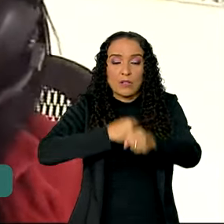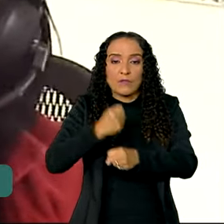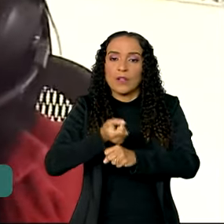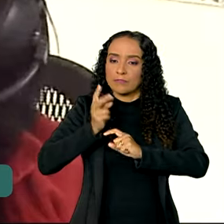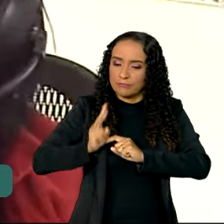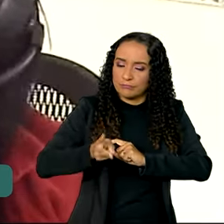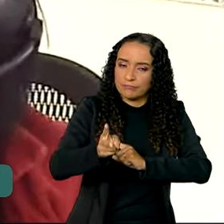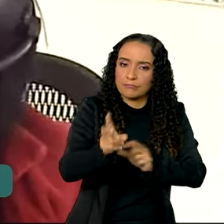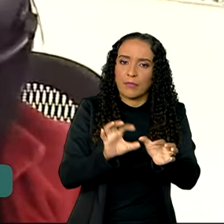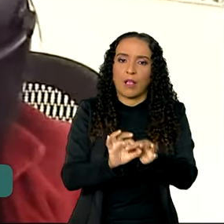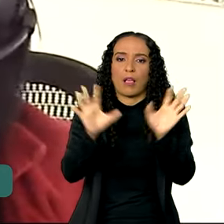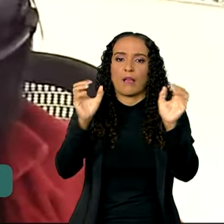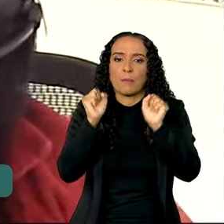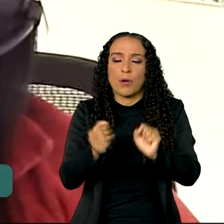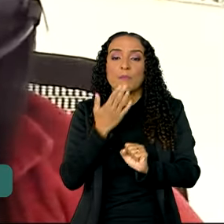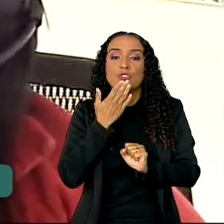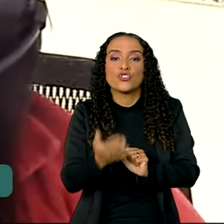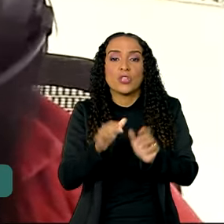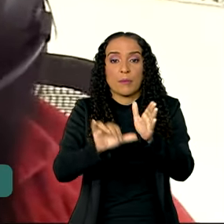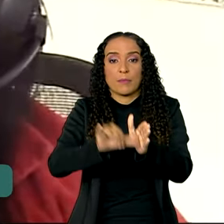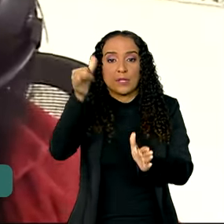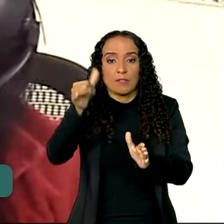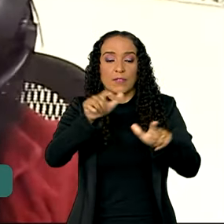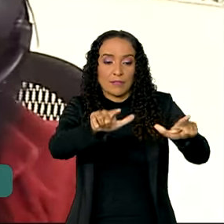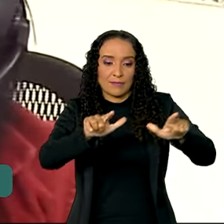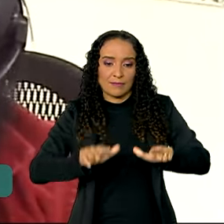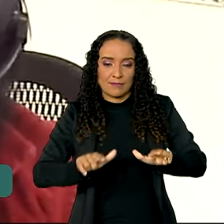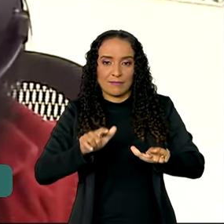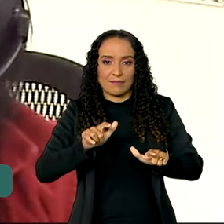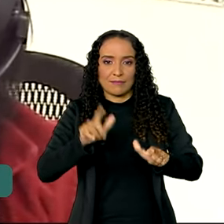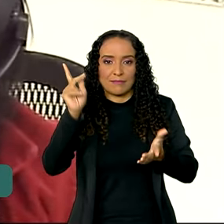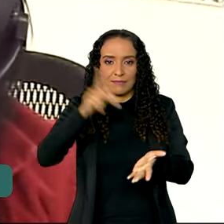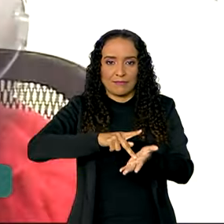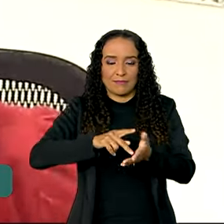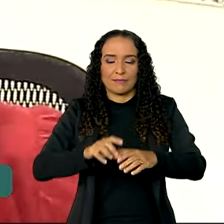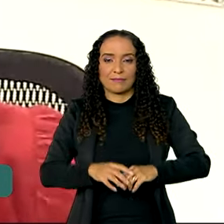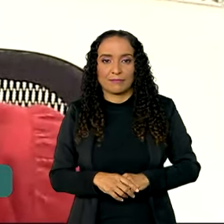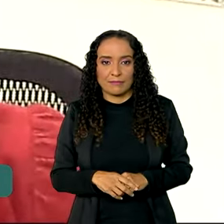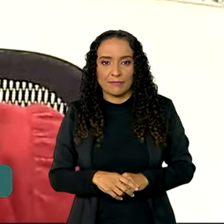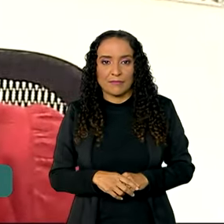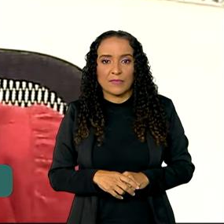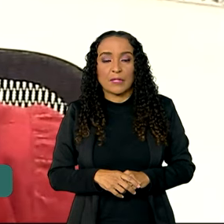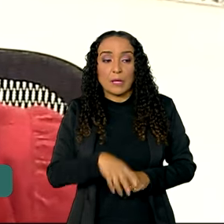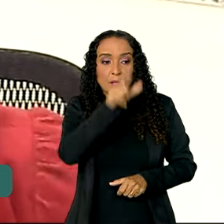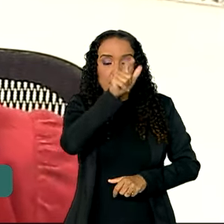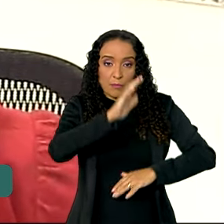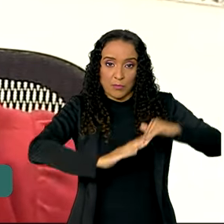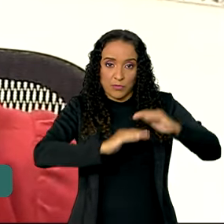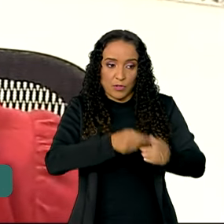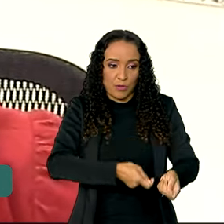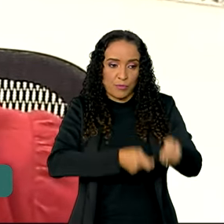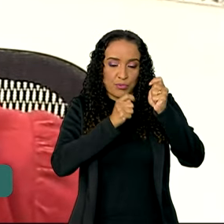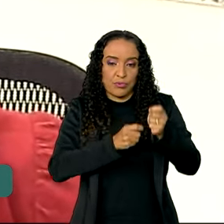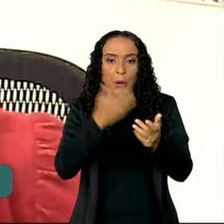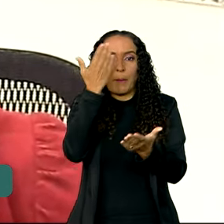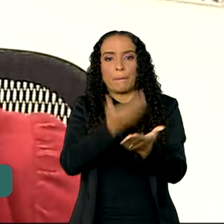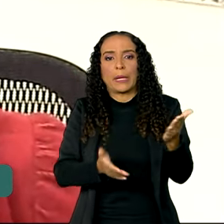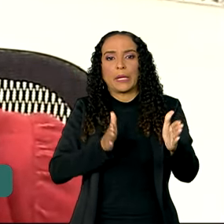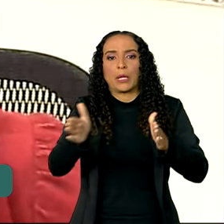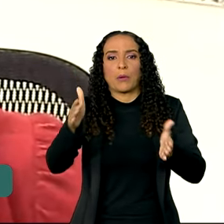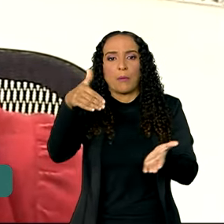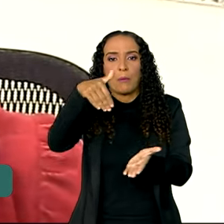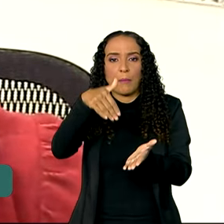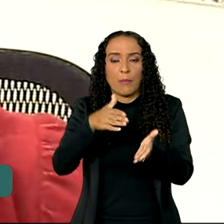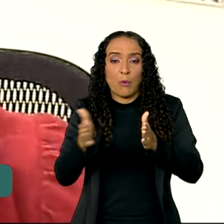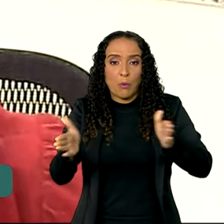continua aberto para quem vai solicitar pela primeira vez a carteira de pescador profissional. O pescador que perdeu prazo para a